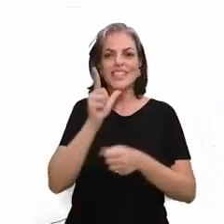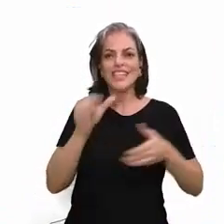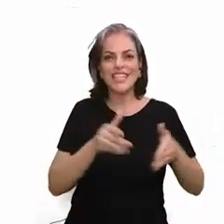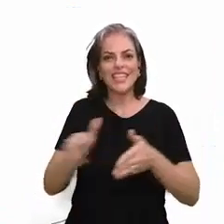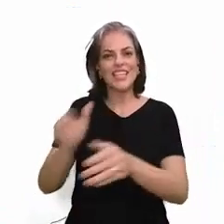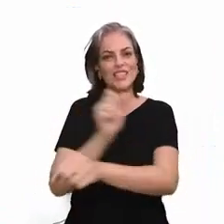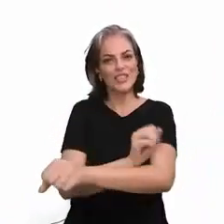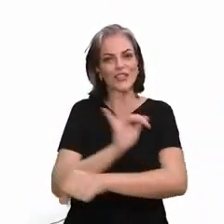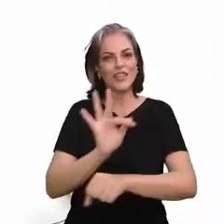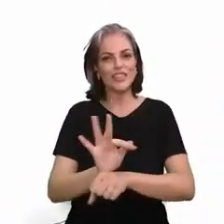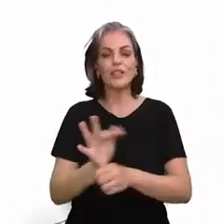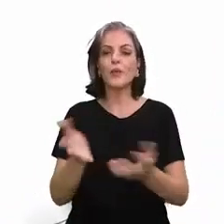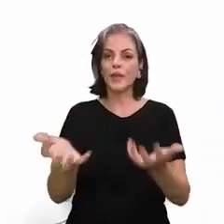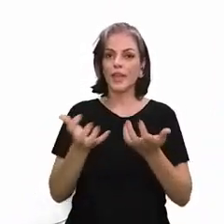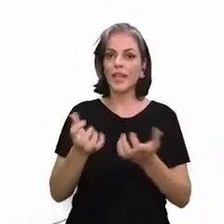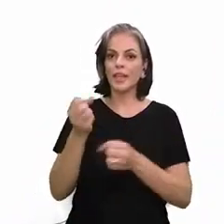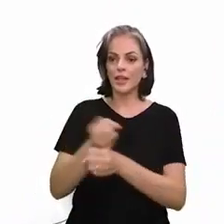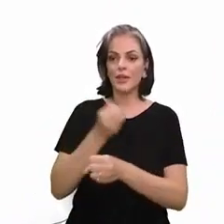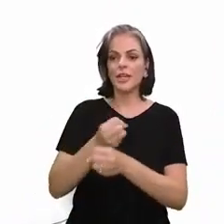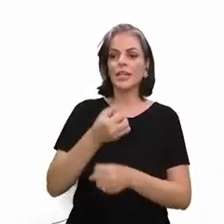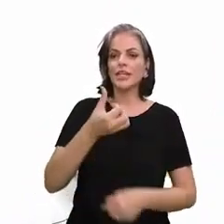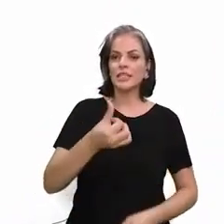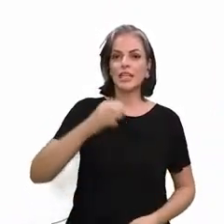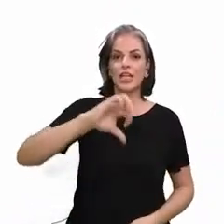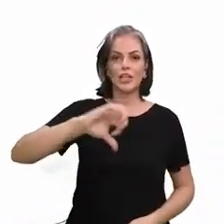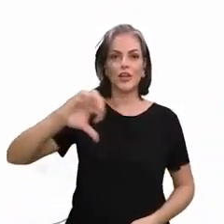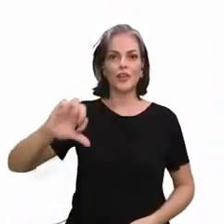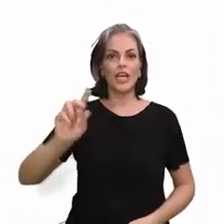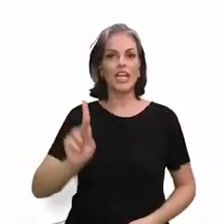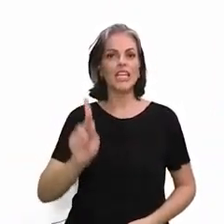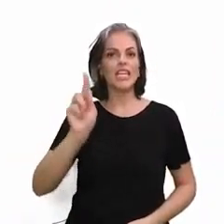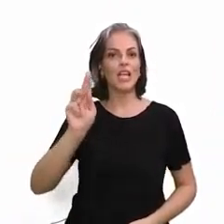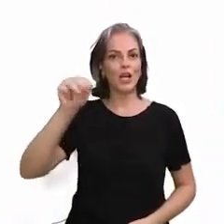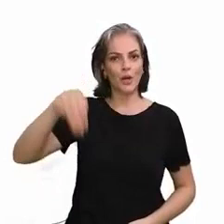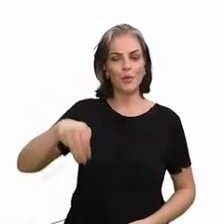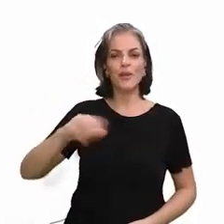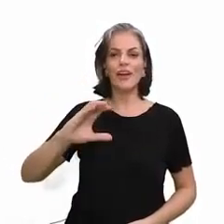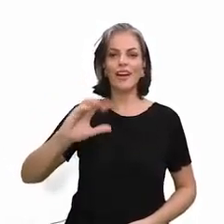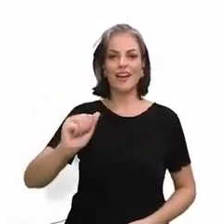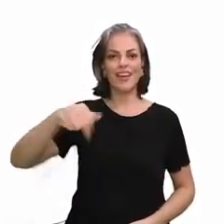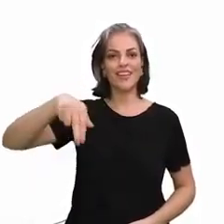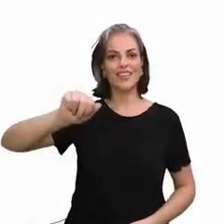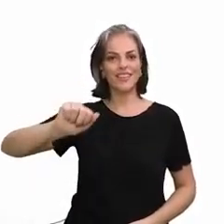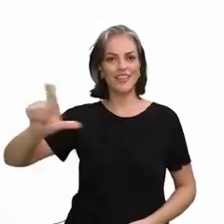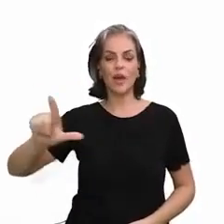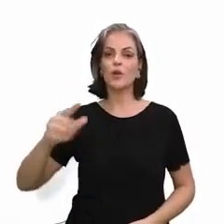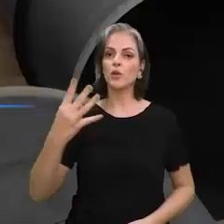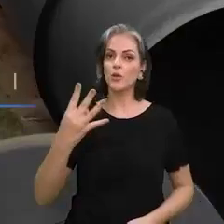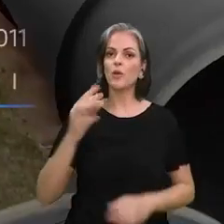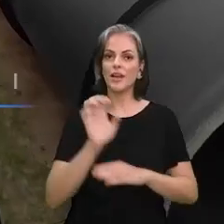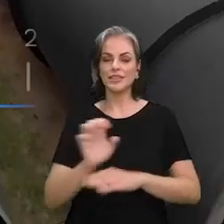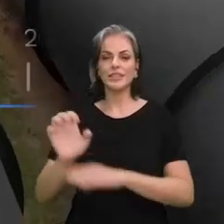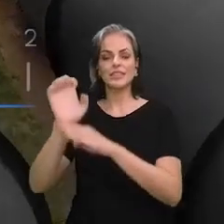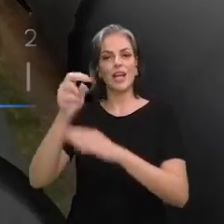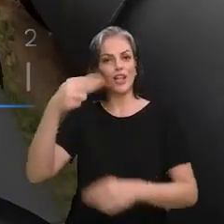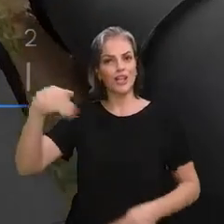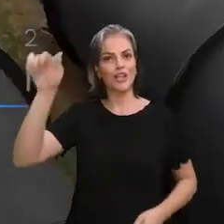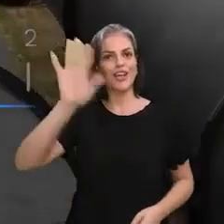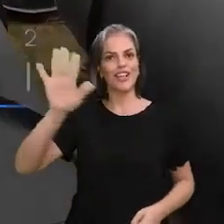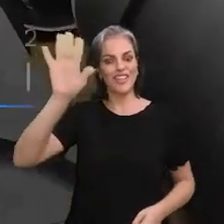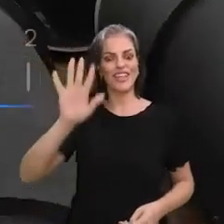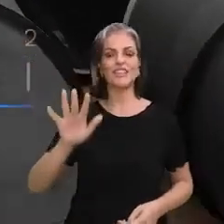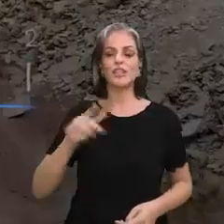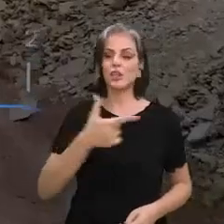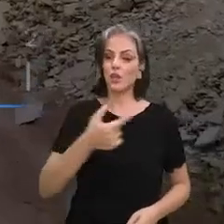Chico pretendia construir 699 quilômetros de canais pelos quatro estados do Nordeste. No ano seguinte,